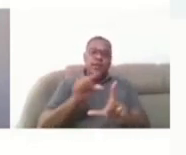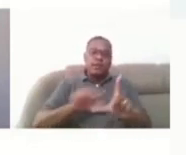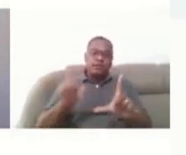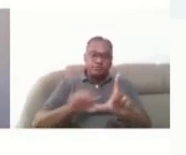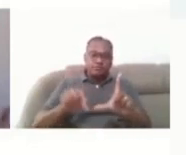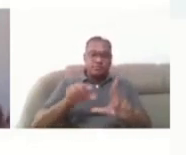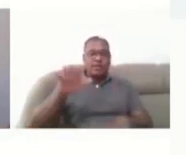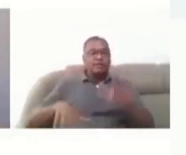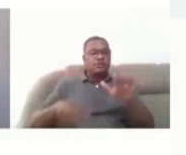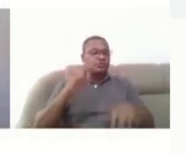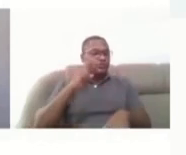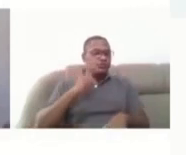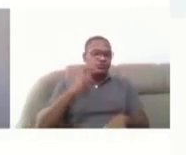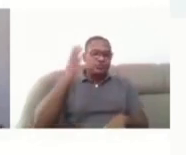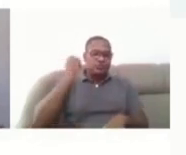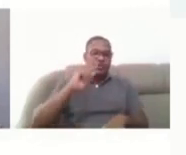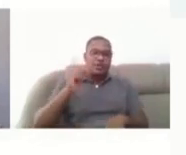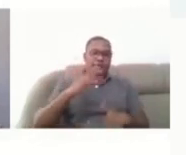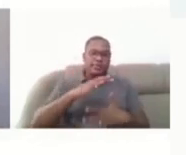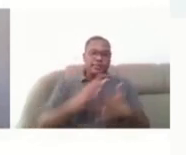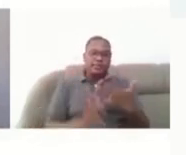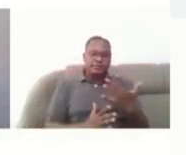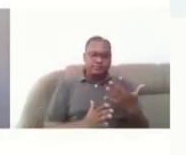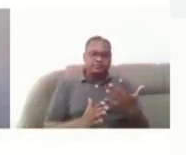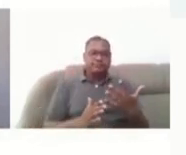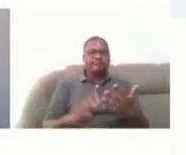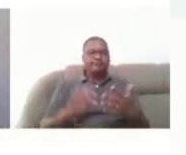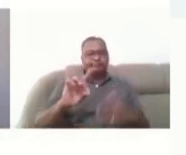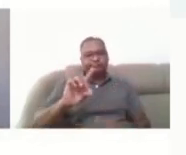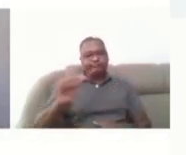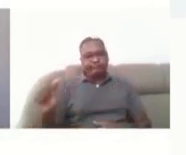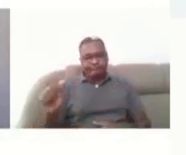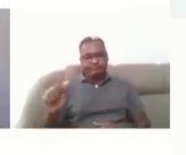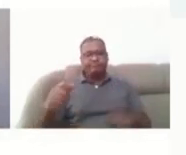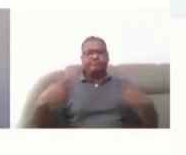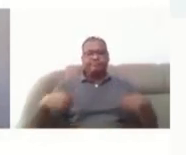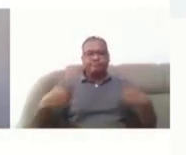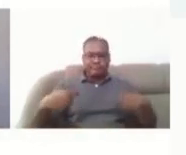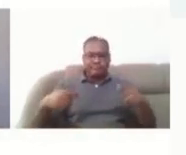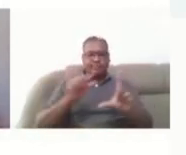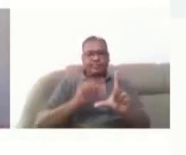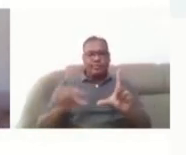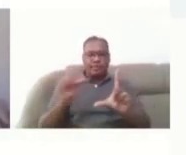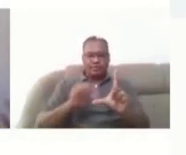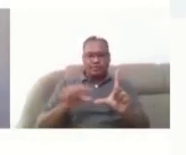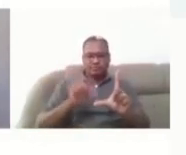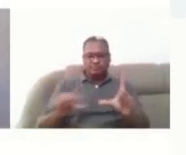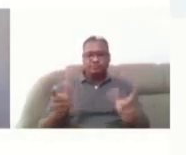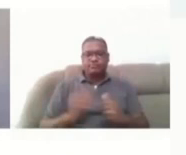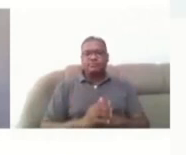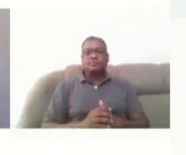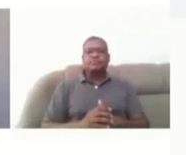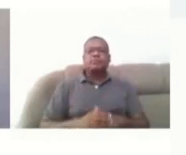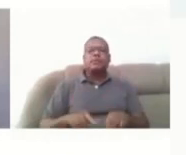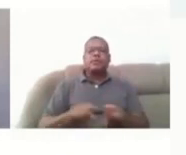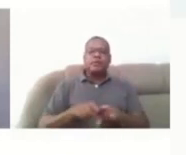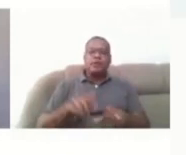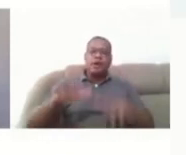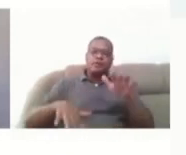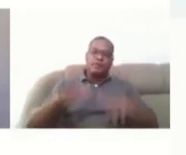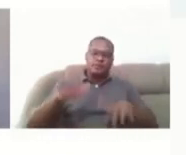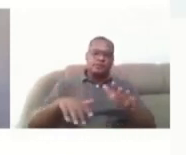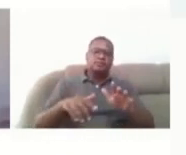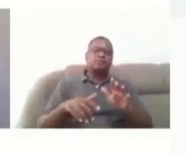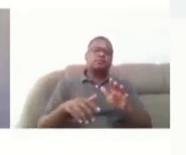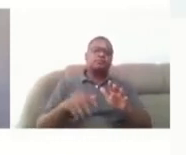Libras. Às vezes, tem pessoas com deficiência auditiva que vão precisar da legenda. Há algumas plataformas, como, por exemplo,